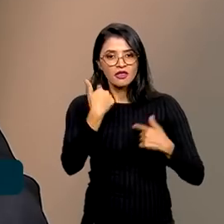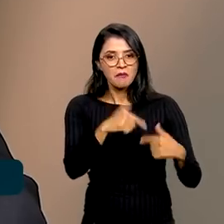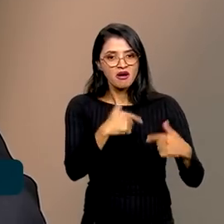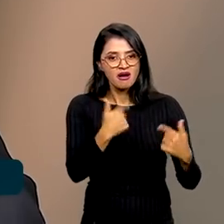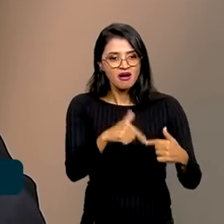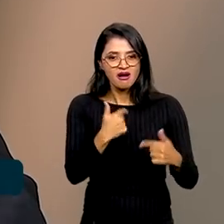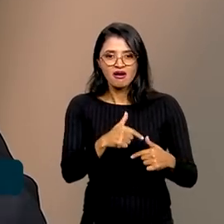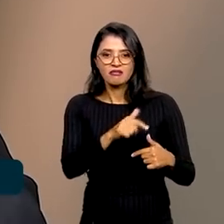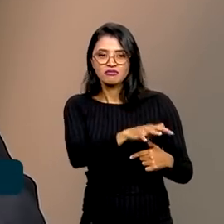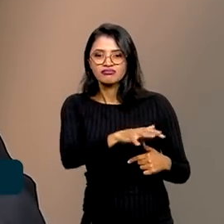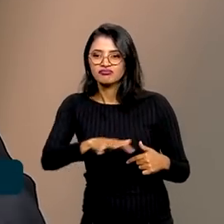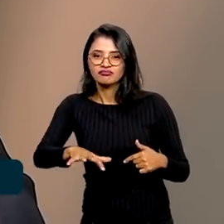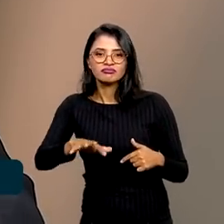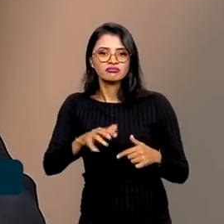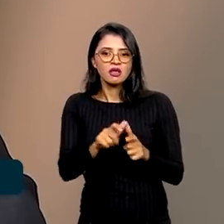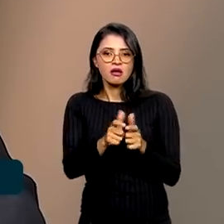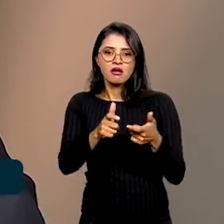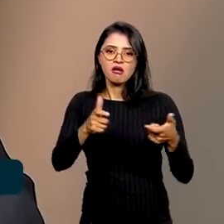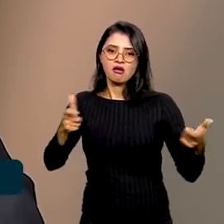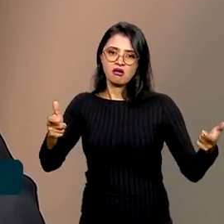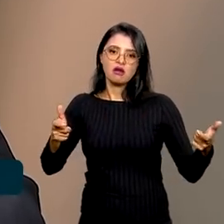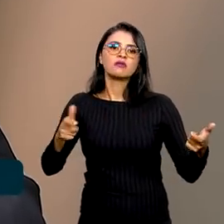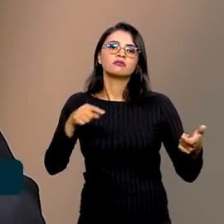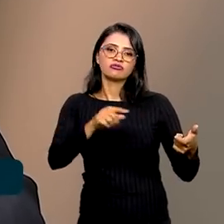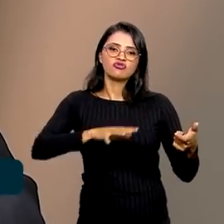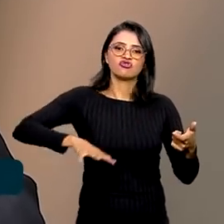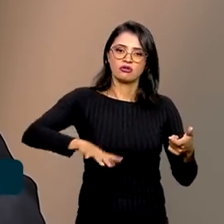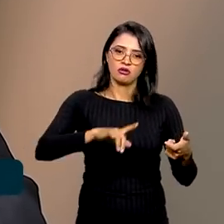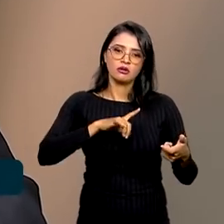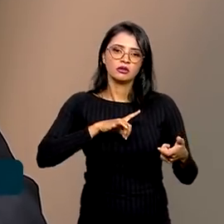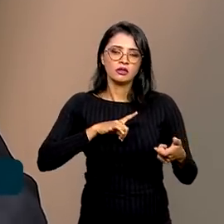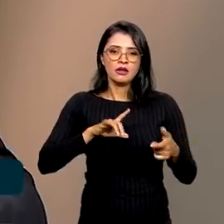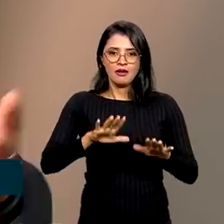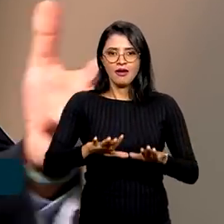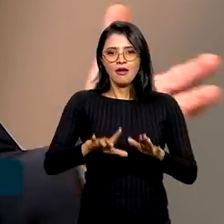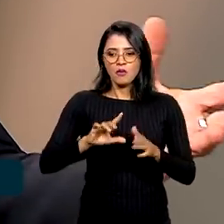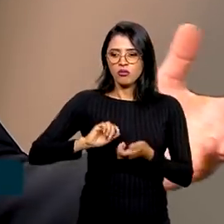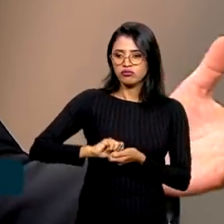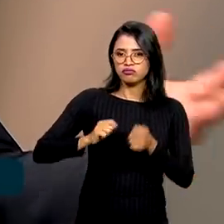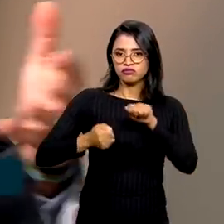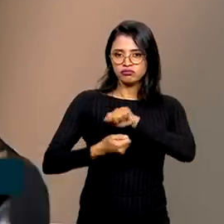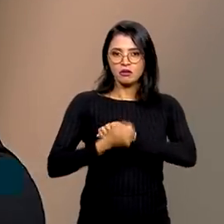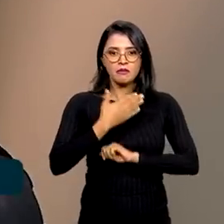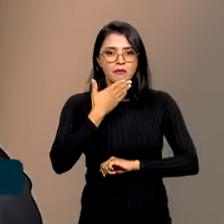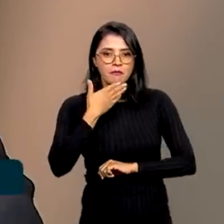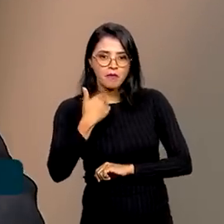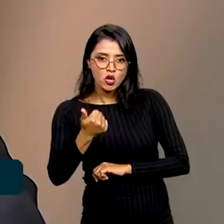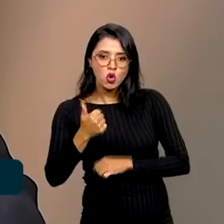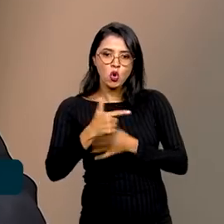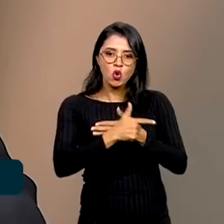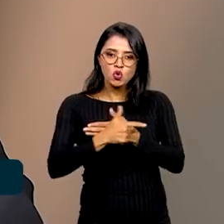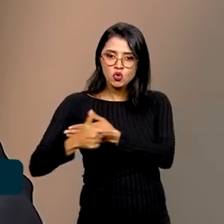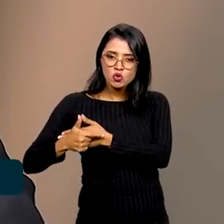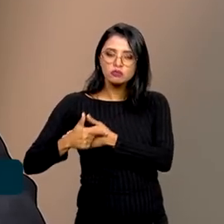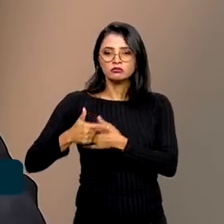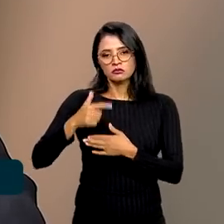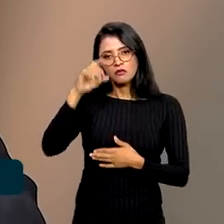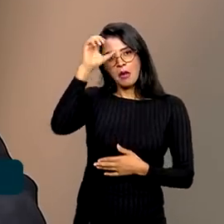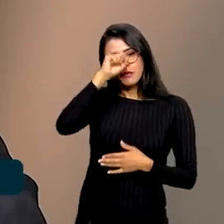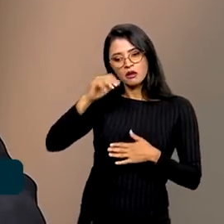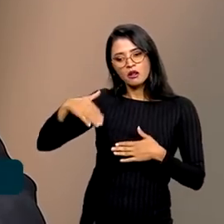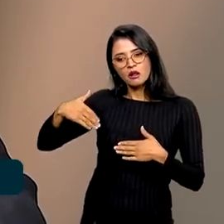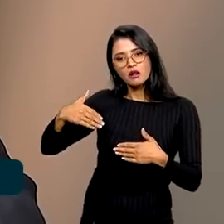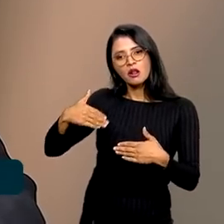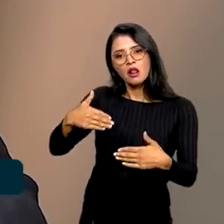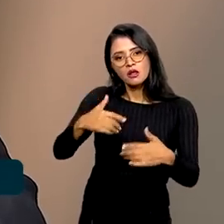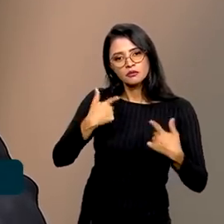em um espectro mais amplo de áreas, possam se adaptar melhor em várias funções e aprender ao longo do